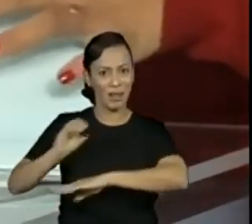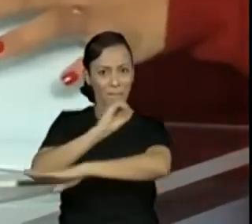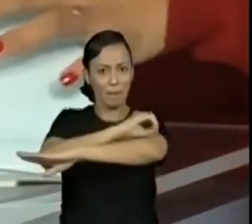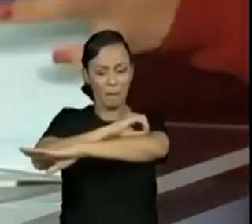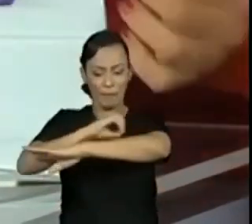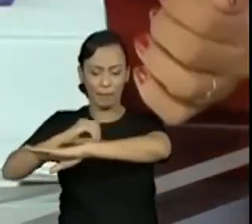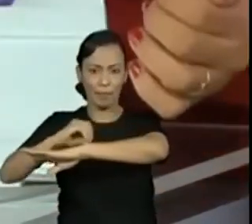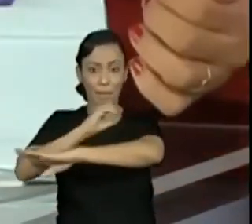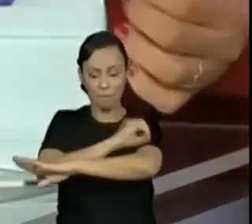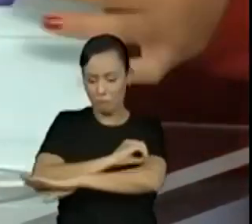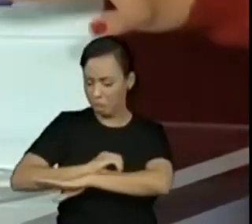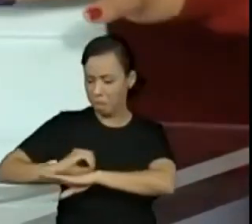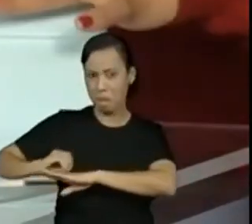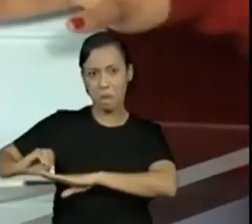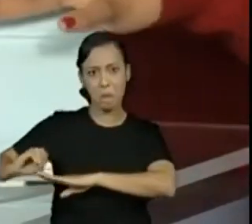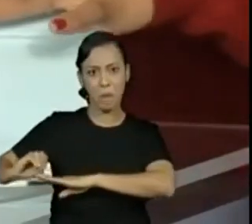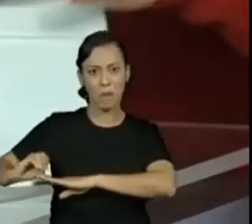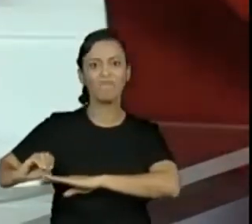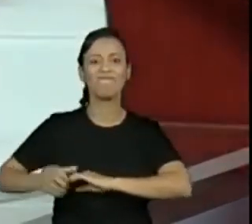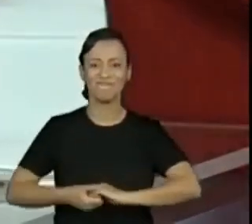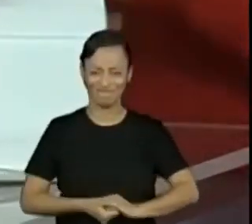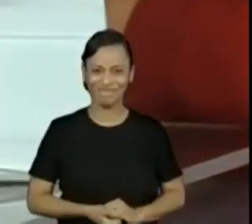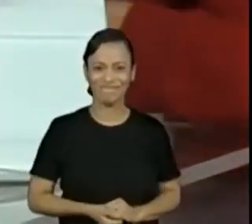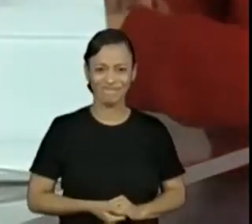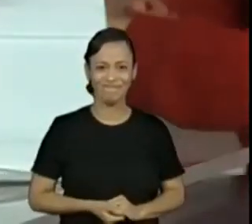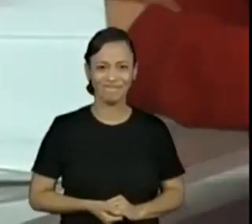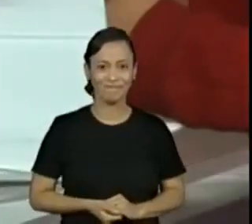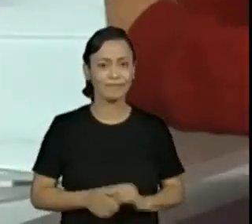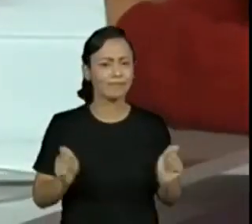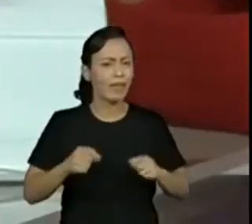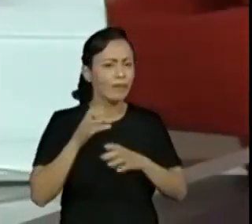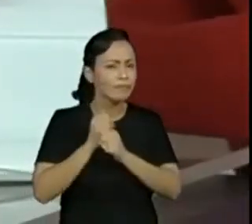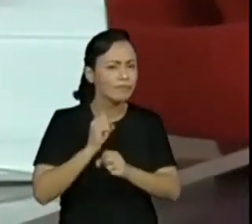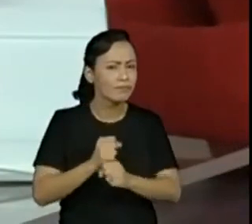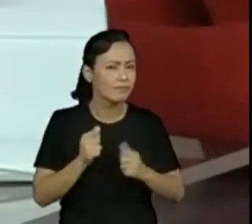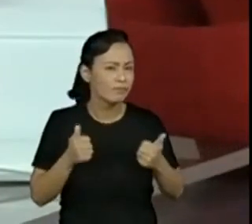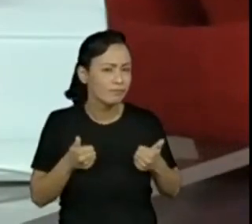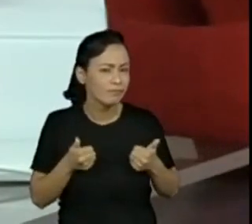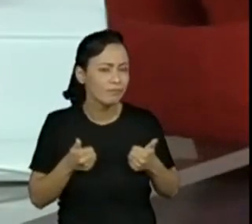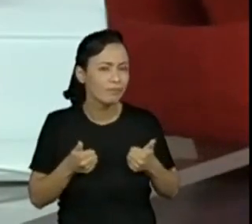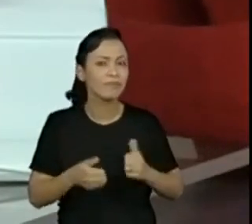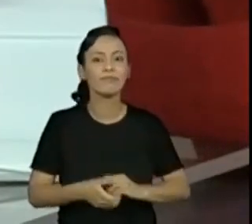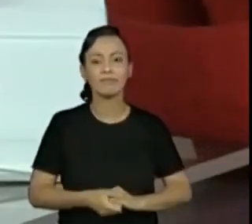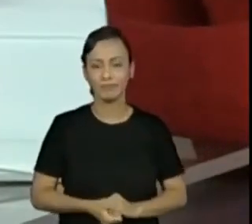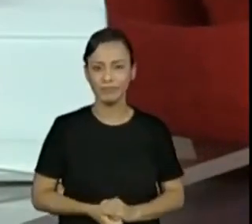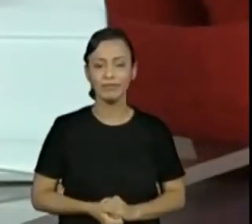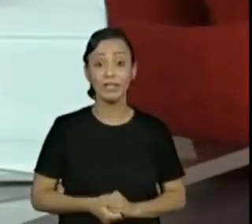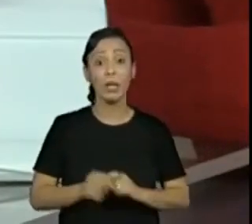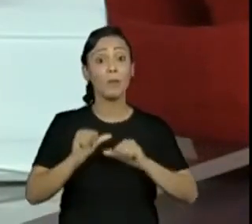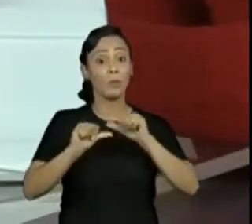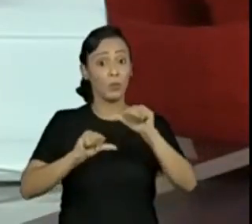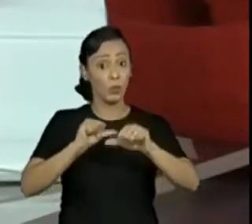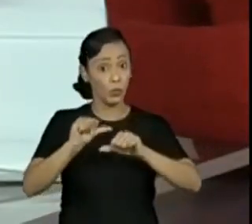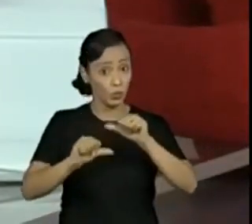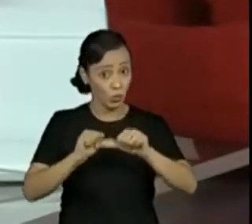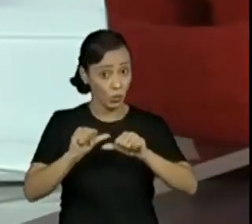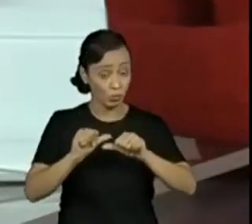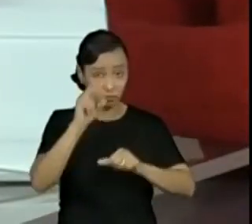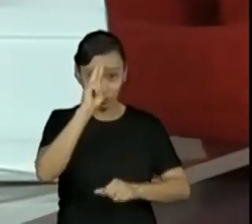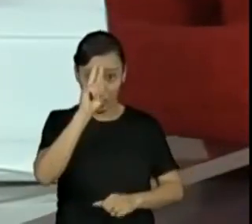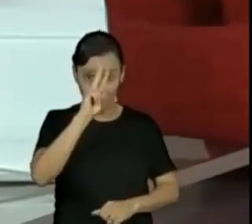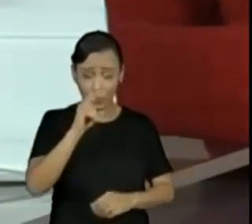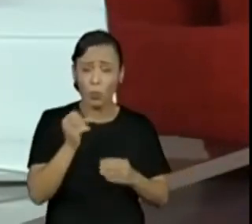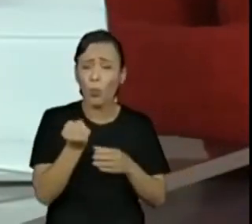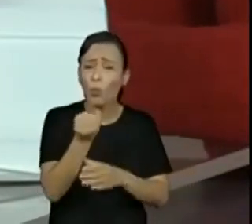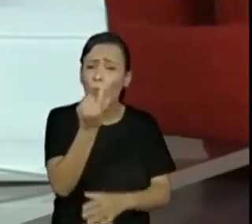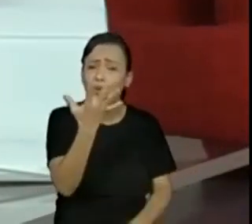quantidade. Verdade. Muito fácil, né, professora? Sim. Eles colocaram, porque a gente mudou. A gente mudou agora. Nós temos quantas